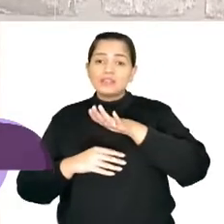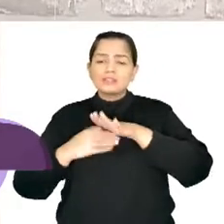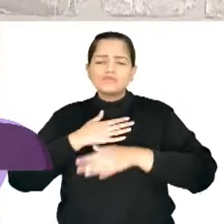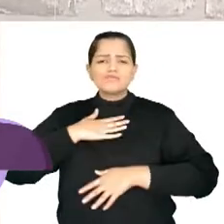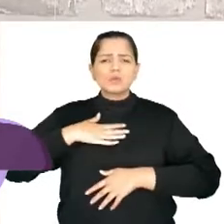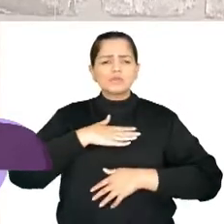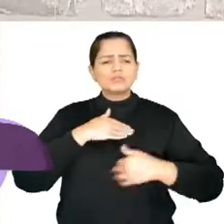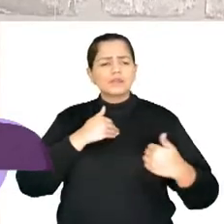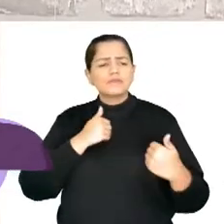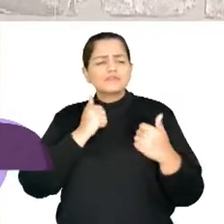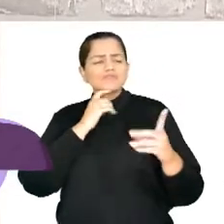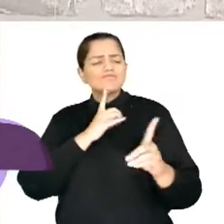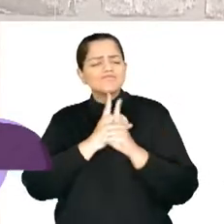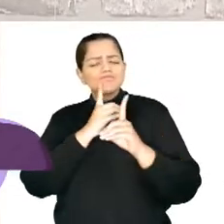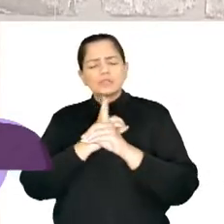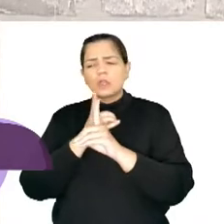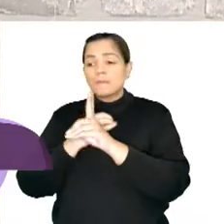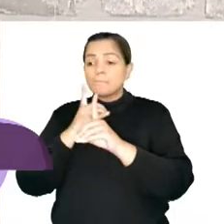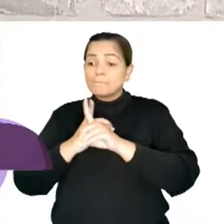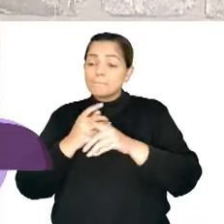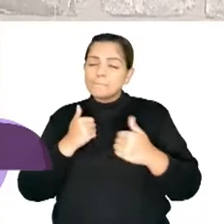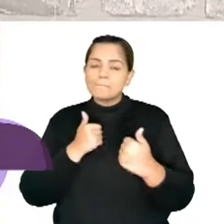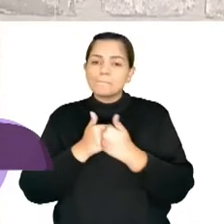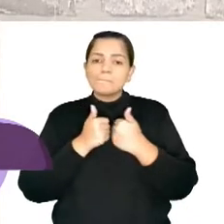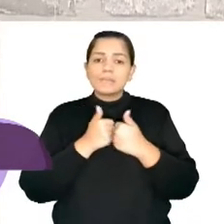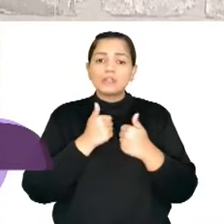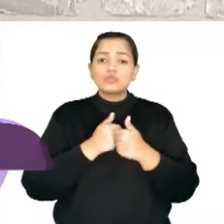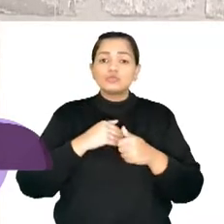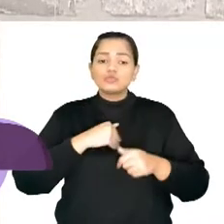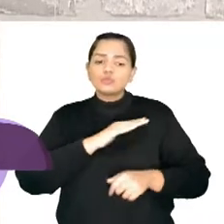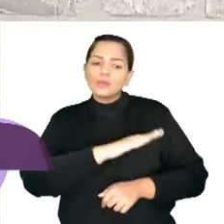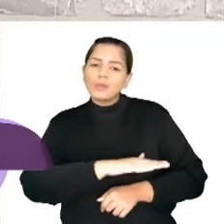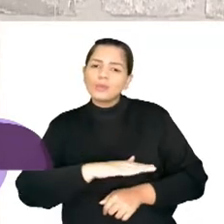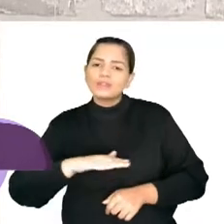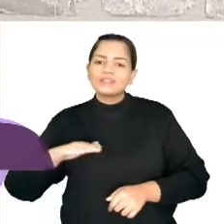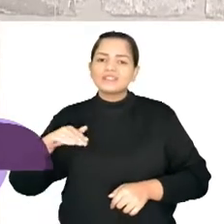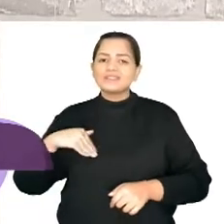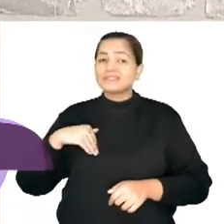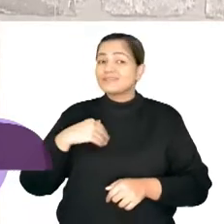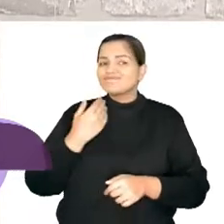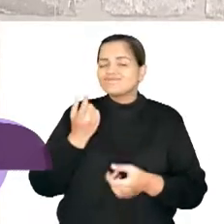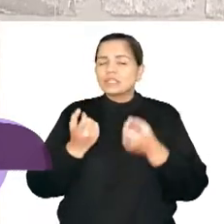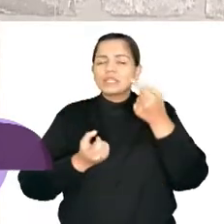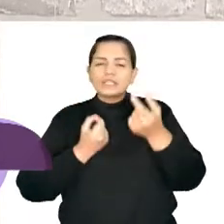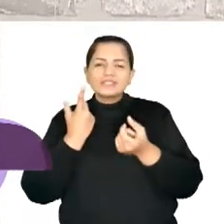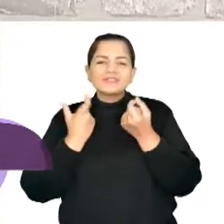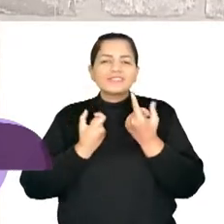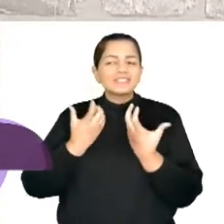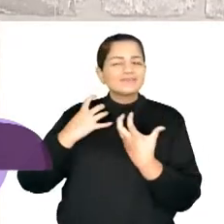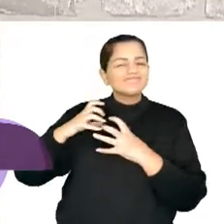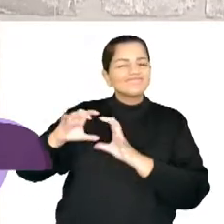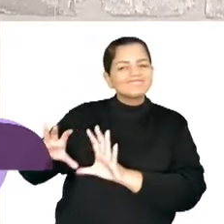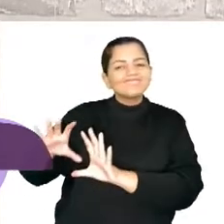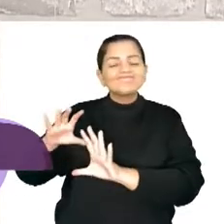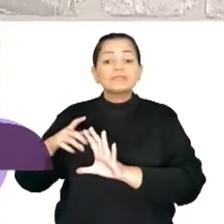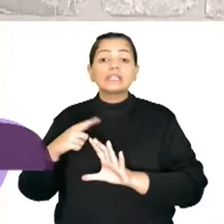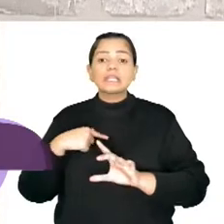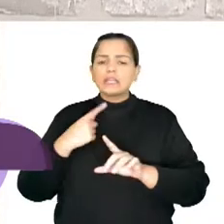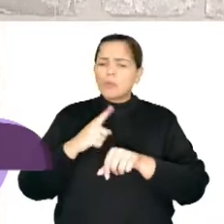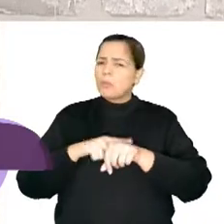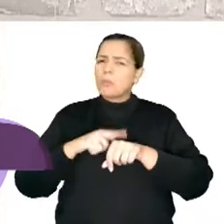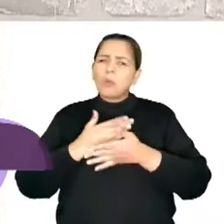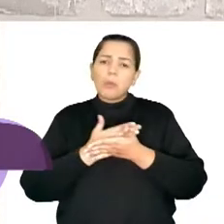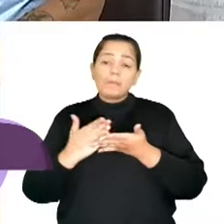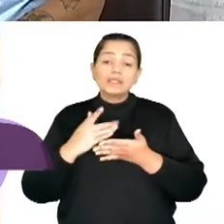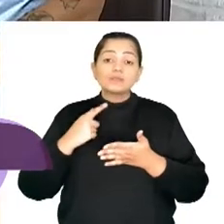me aproximar de outras crianças que não eram tão bem vistas pelos demais alunos, então desde muito cedo. E